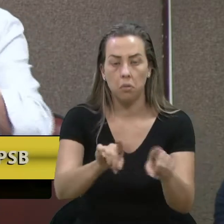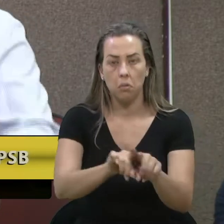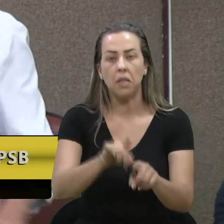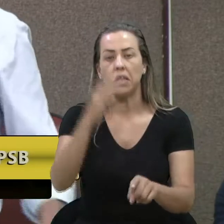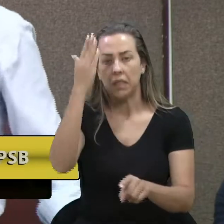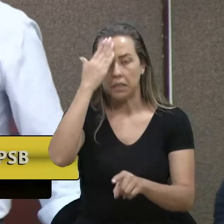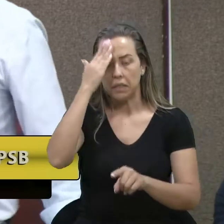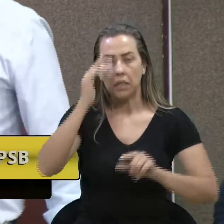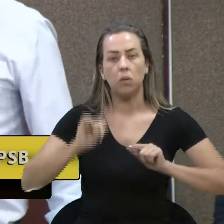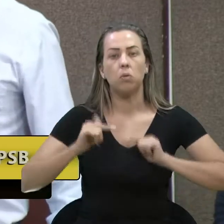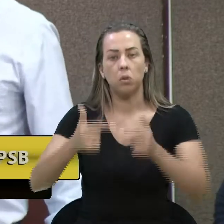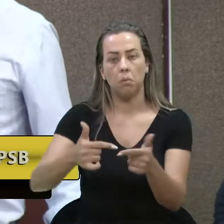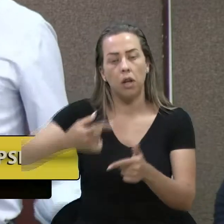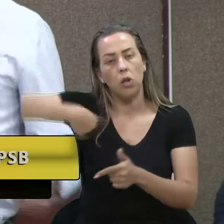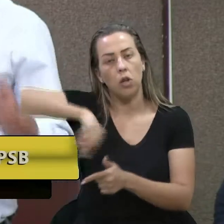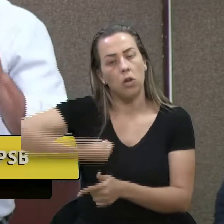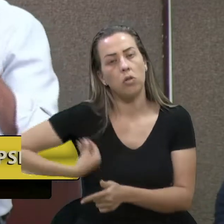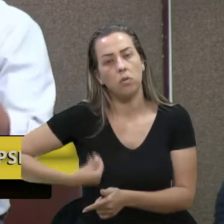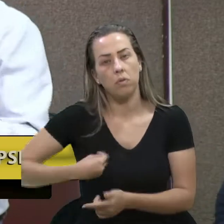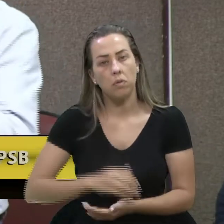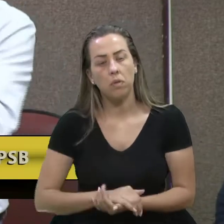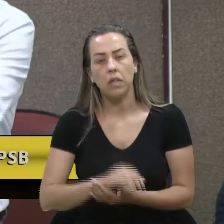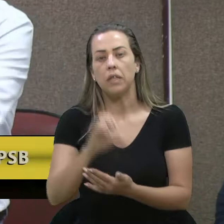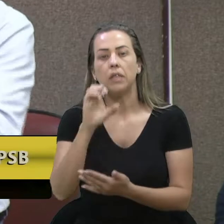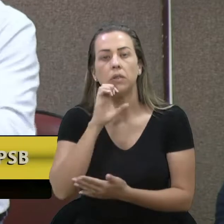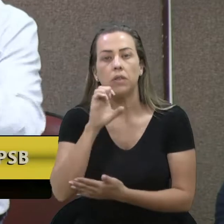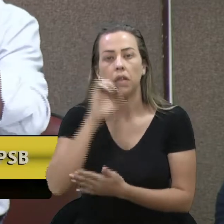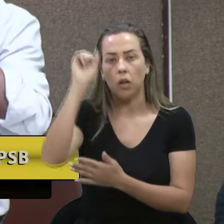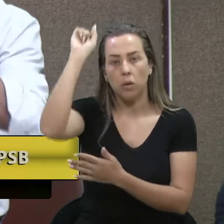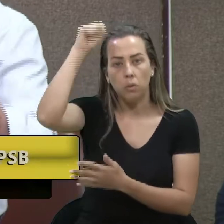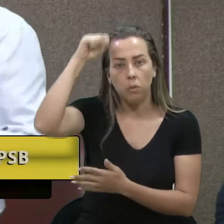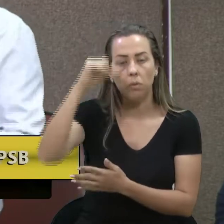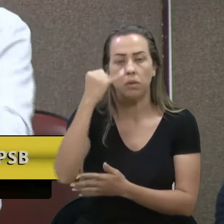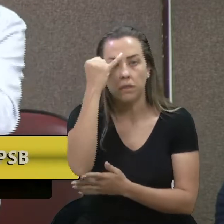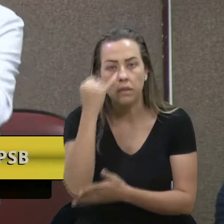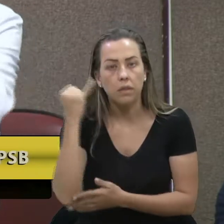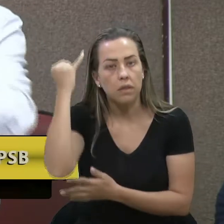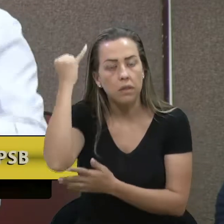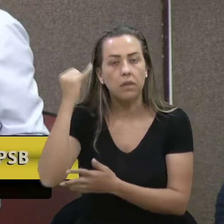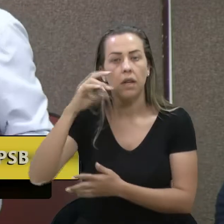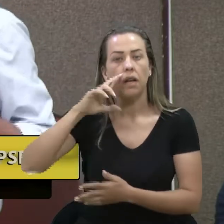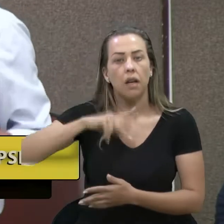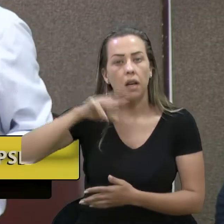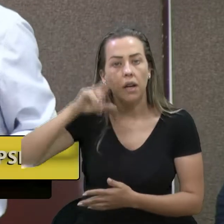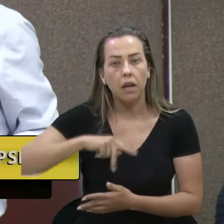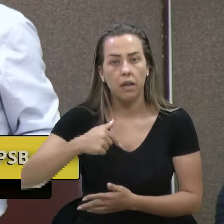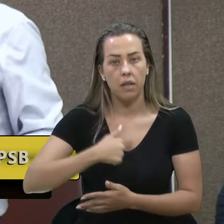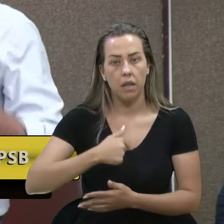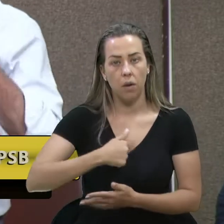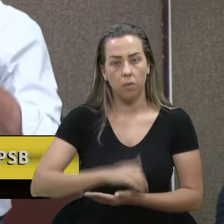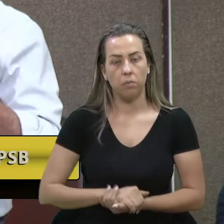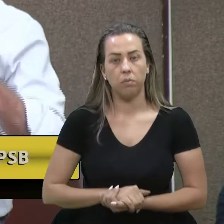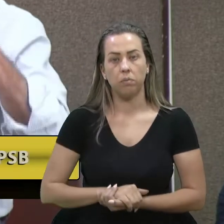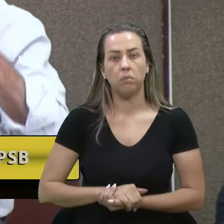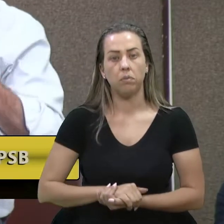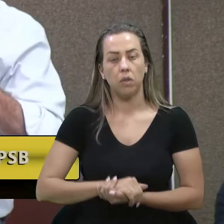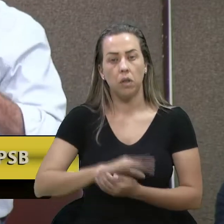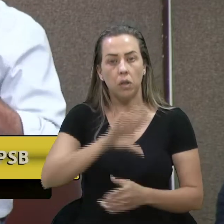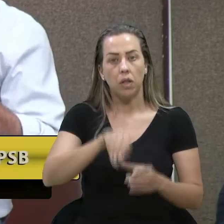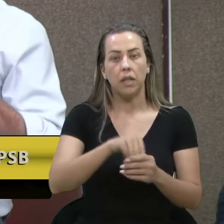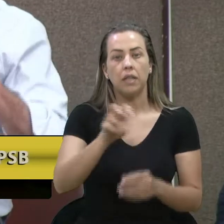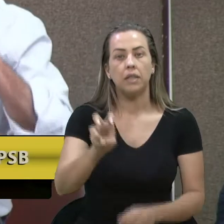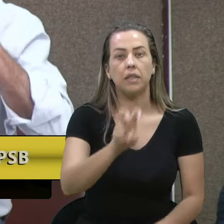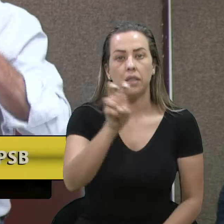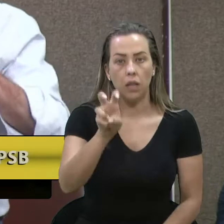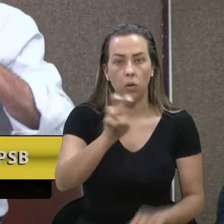sei do trabalho que passamos. Estela, Xuxa, José D'Ambrosa, Renato de Oliveira e eu. Me incluo entre os cinco